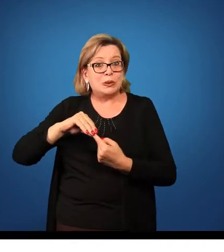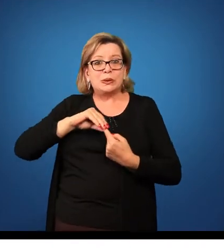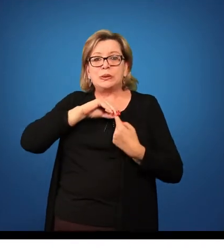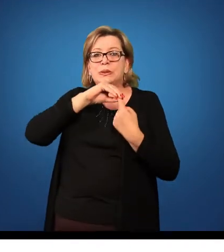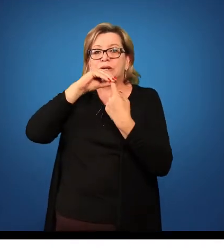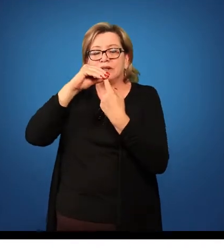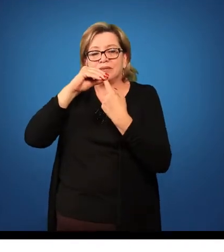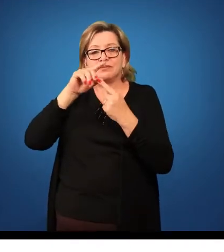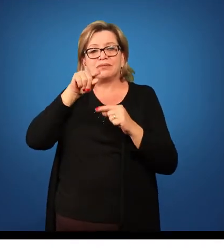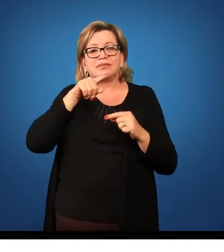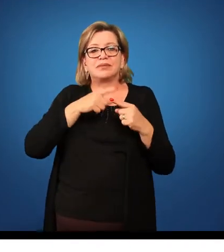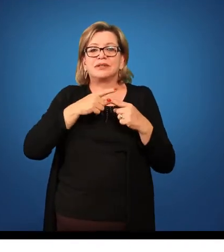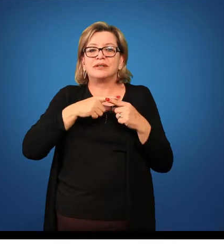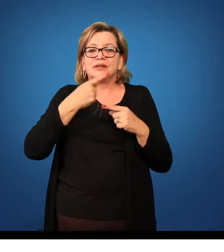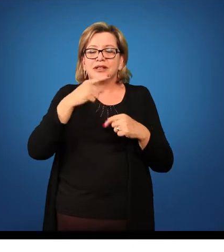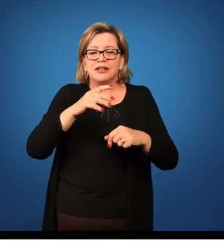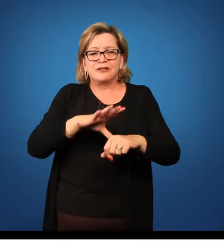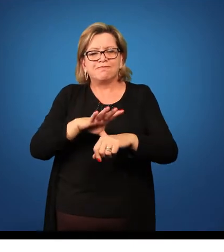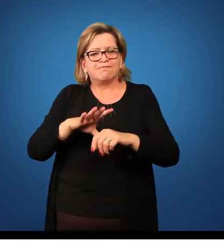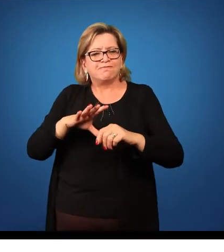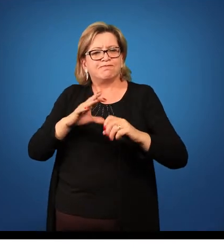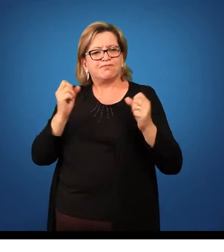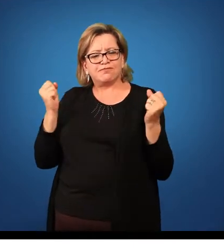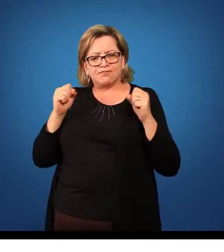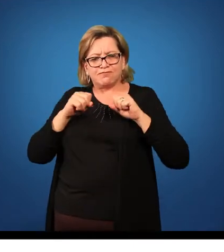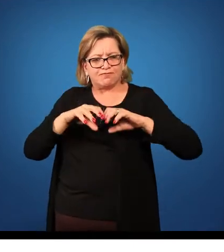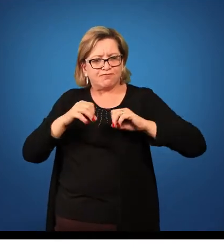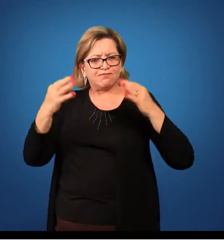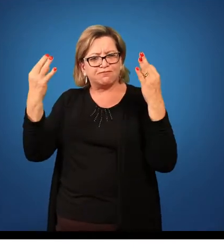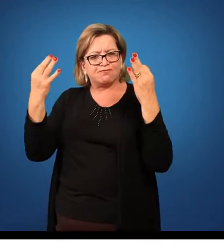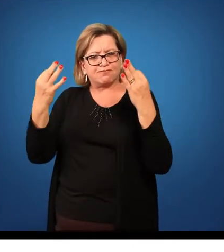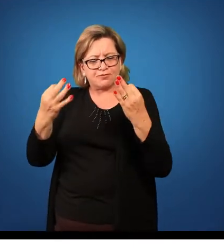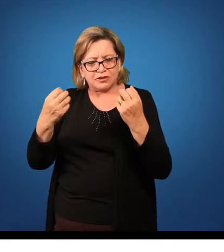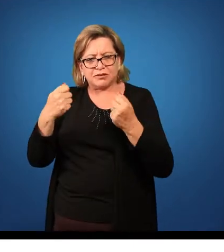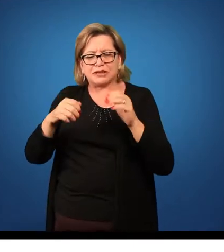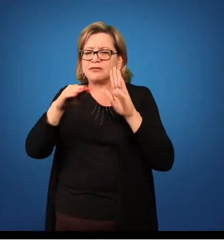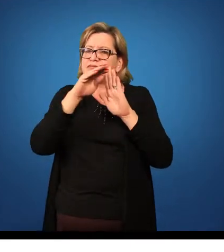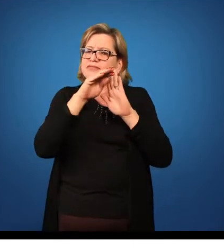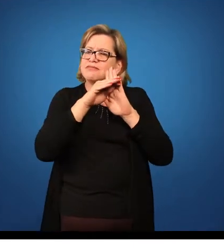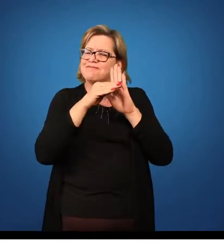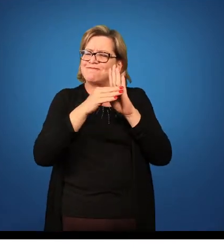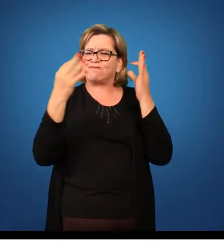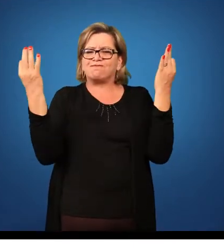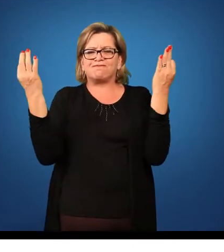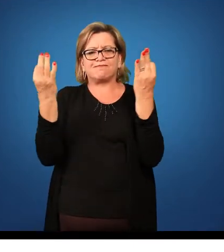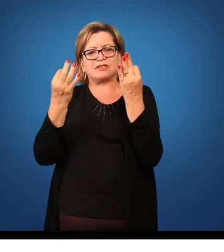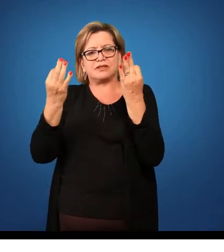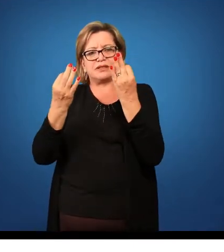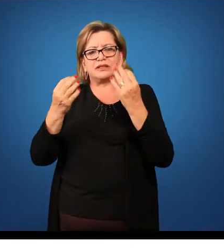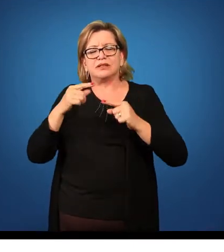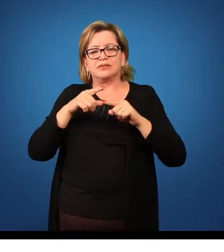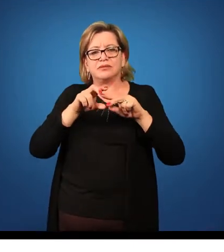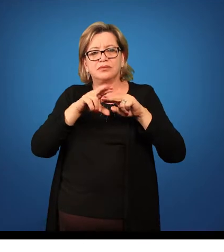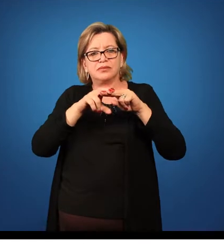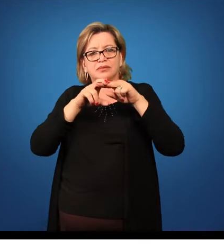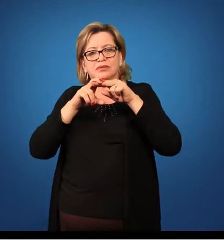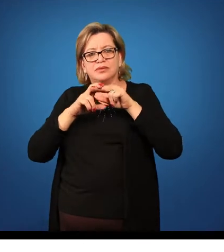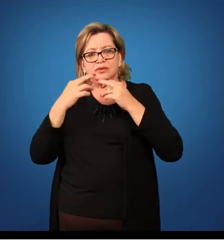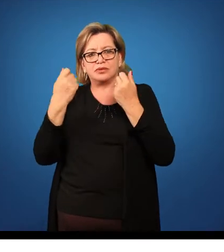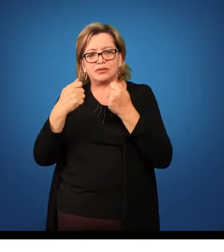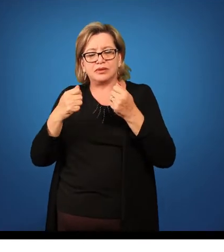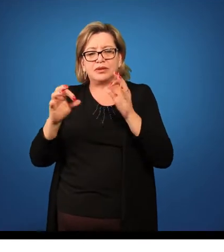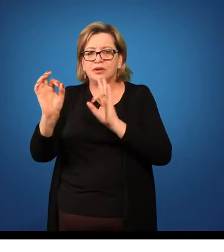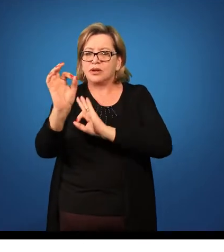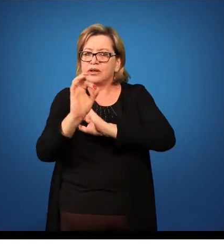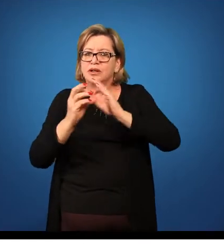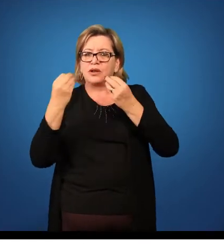boa, para você ter segurança na sua aula, você deve planejar muito bem a sua aula. Então nesse caso você deve planejar como que você